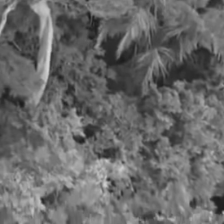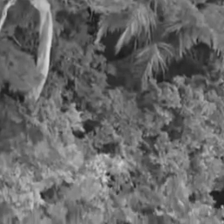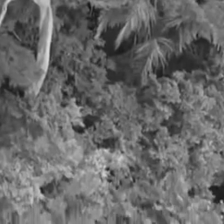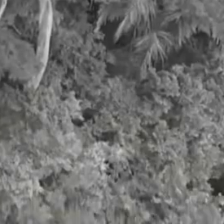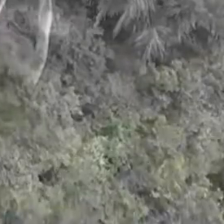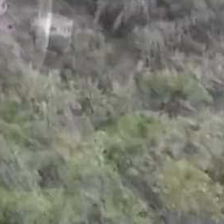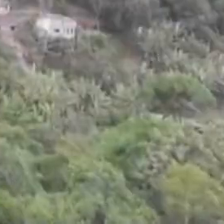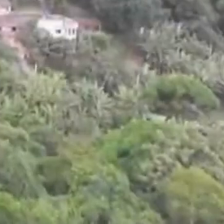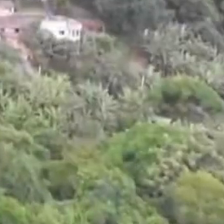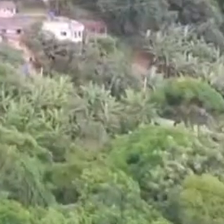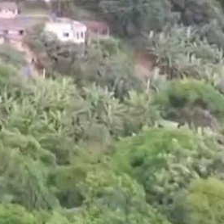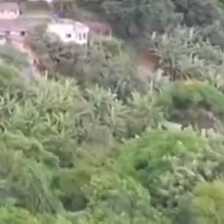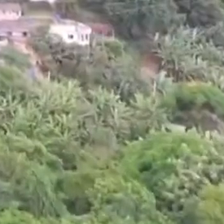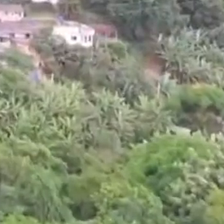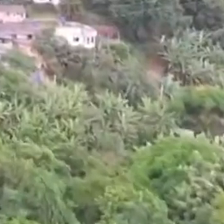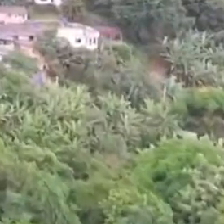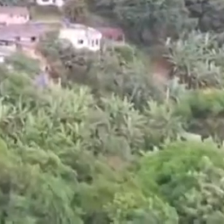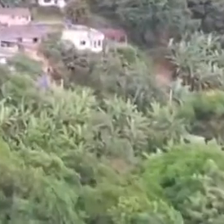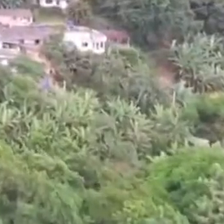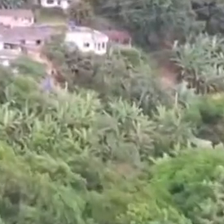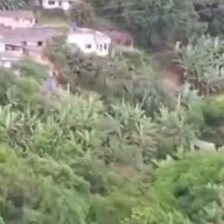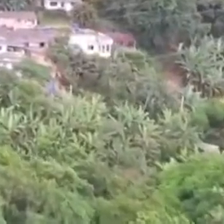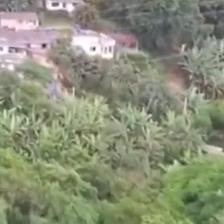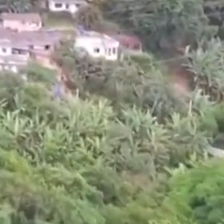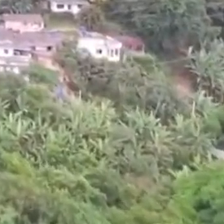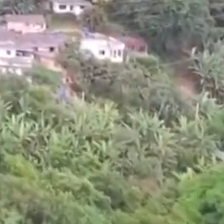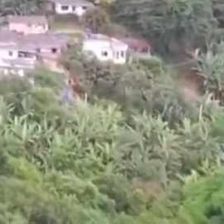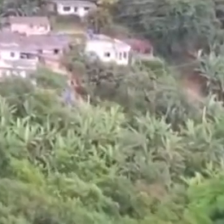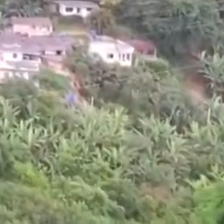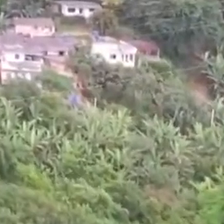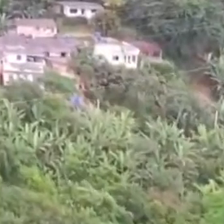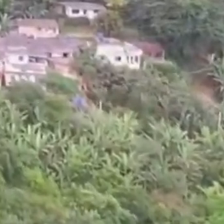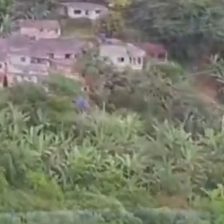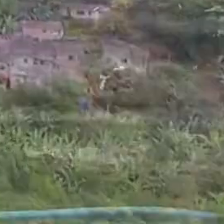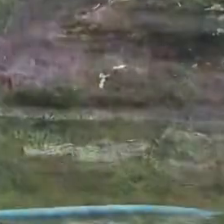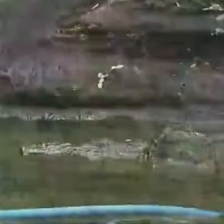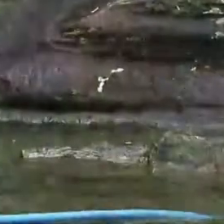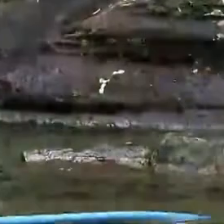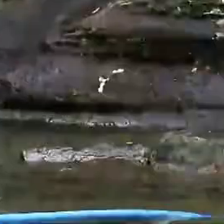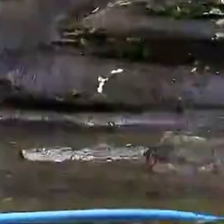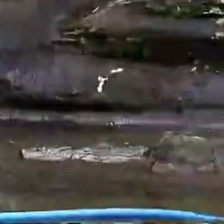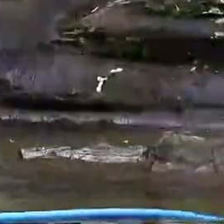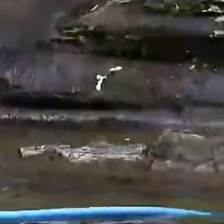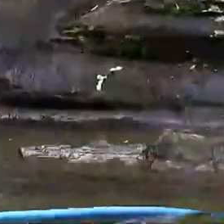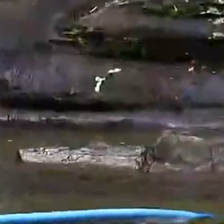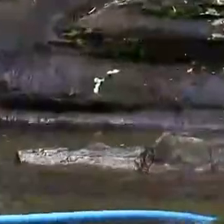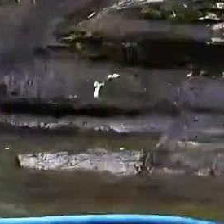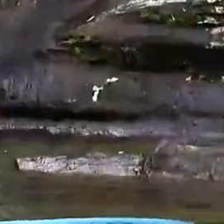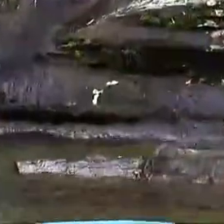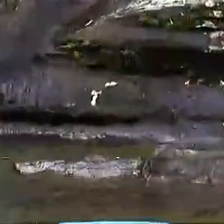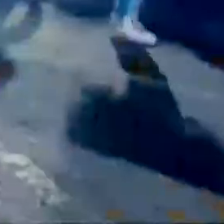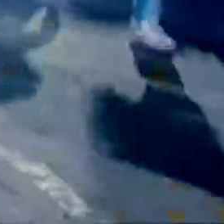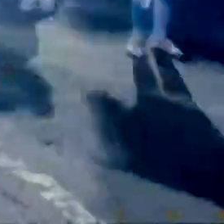E, no vi toda a tola que domina.